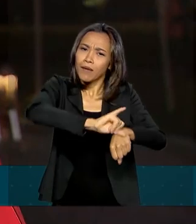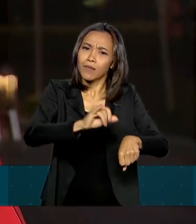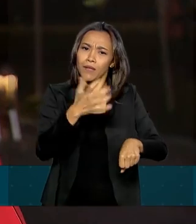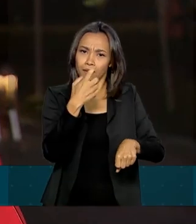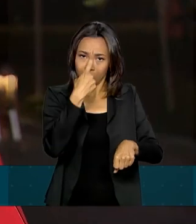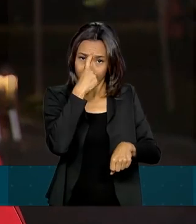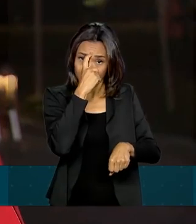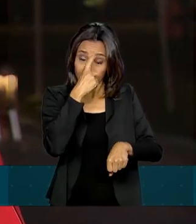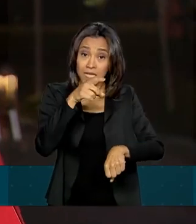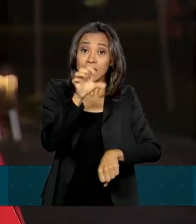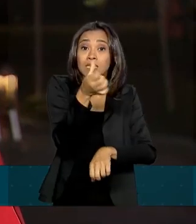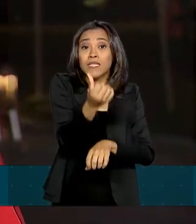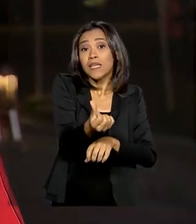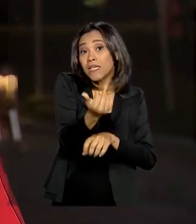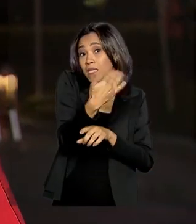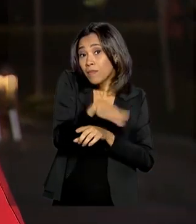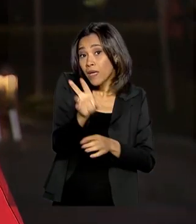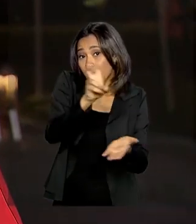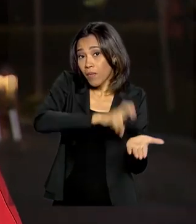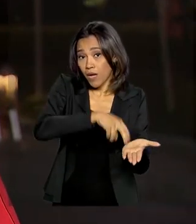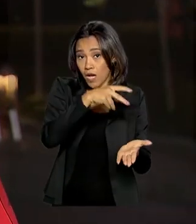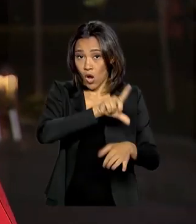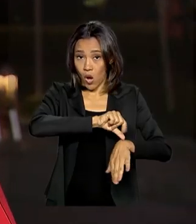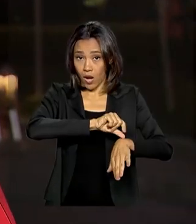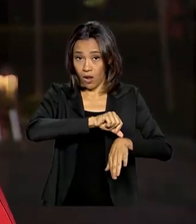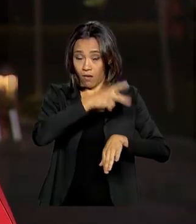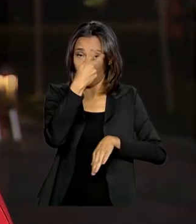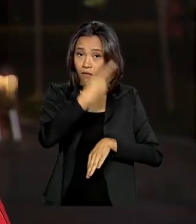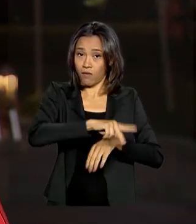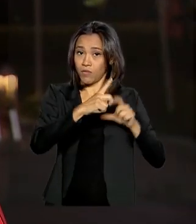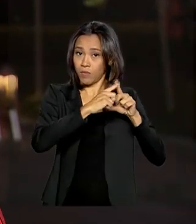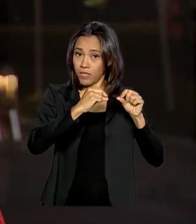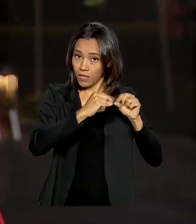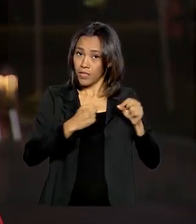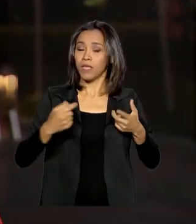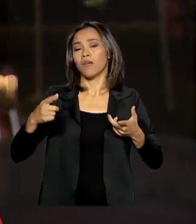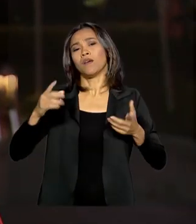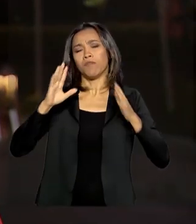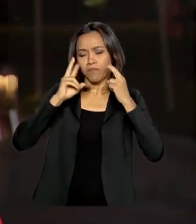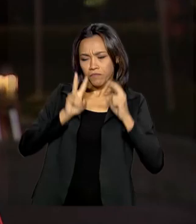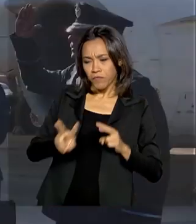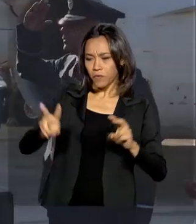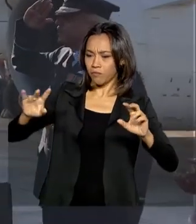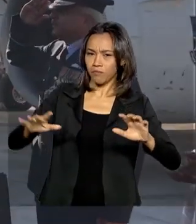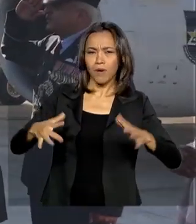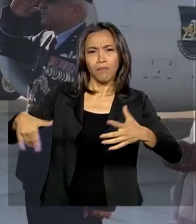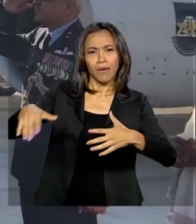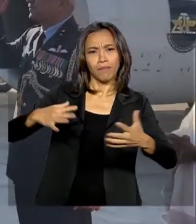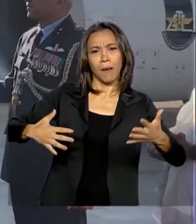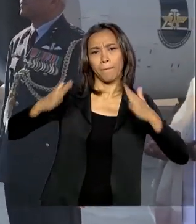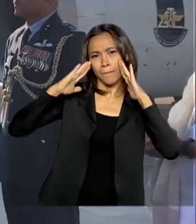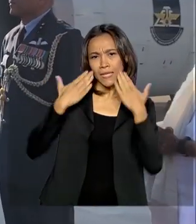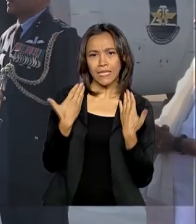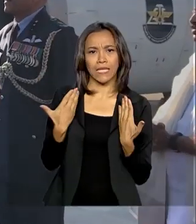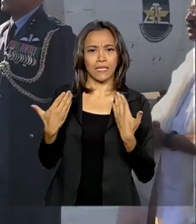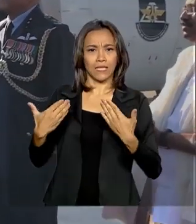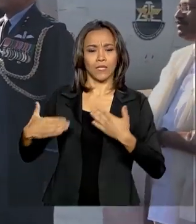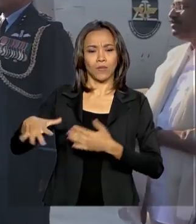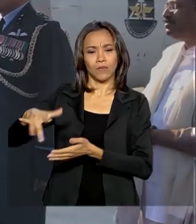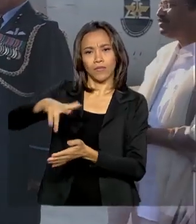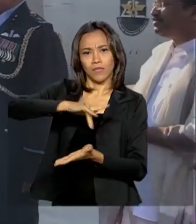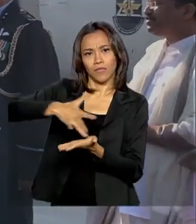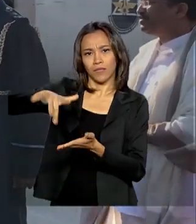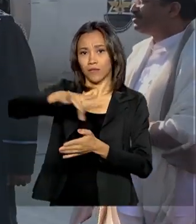6h30 da manhã, aí no horário de Brasília. Brasília foi recebido por autoridades, assistiu uma apresentação de dança e veio aqui para o hotel onde fica hospedado.